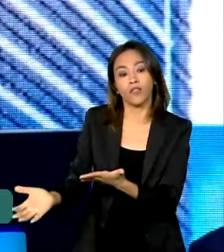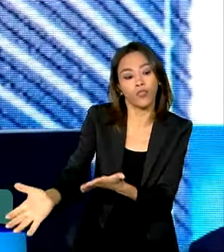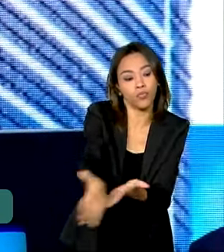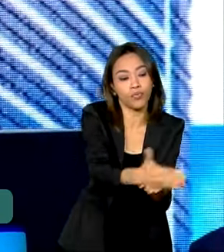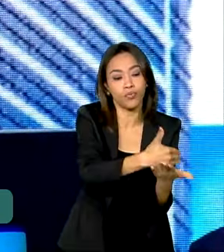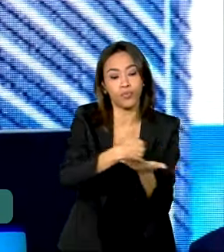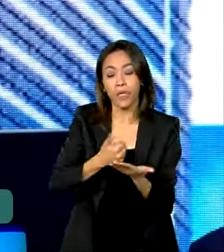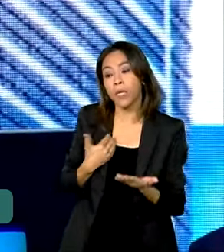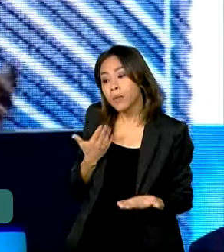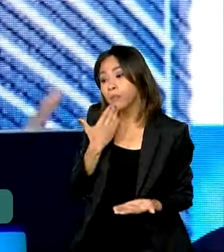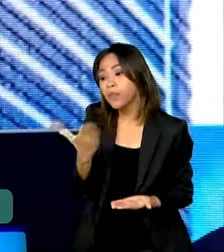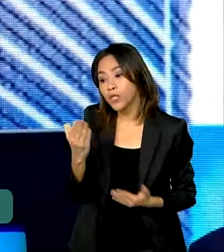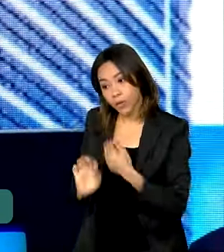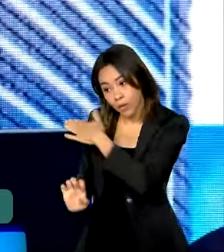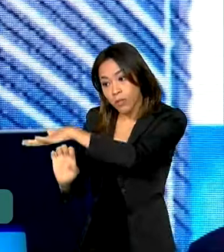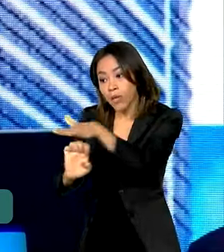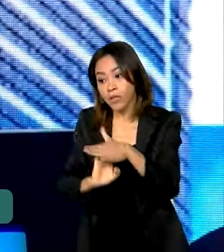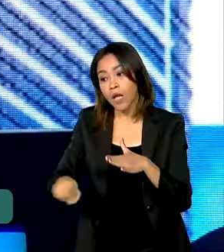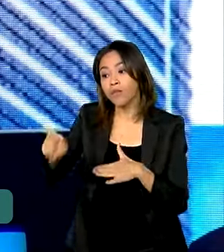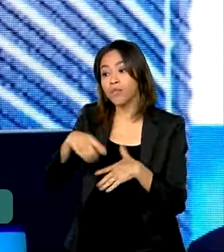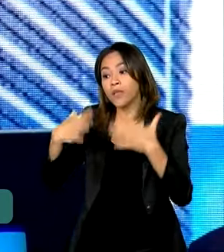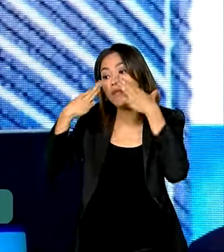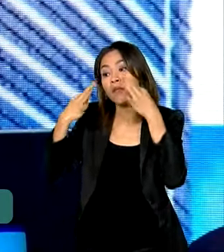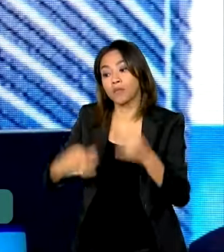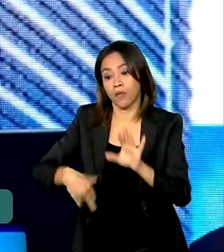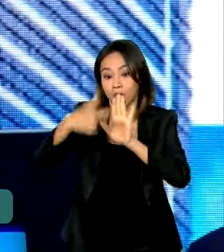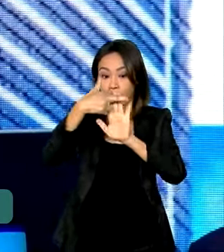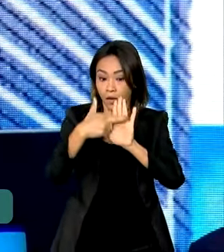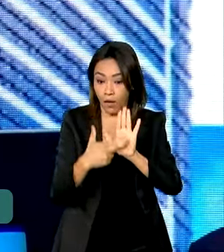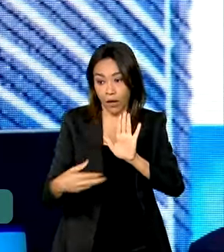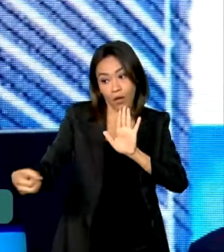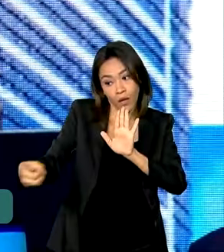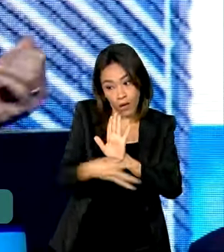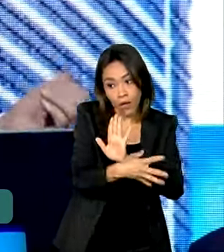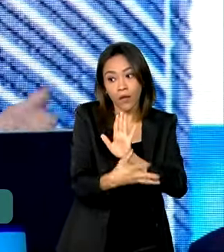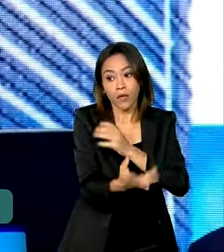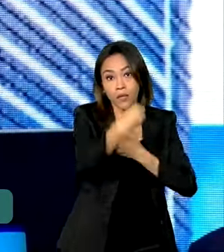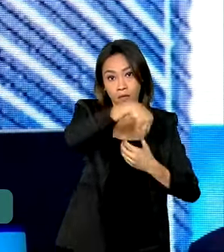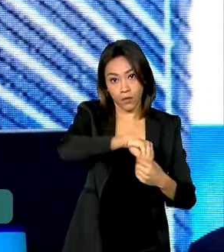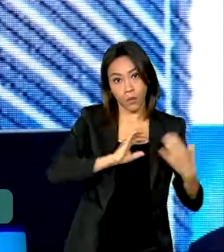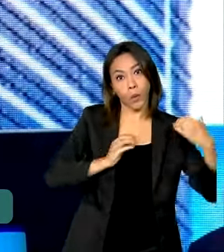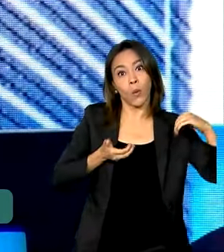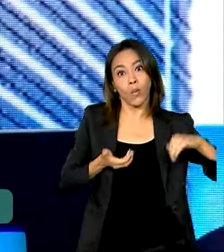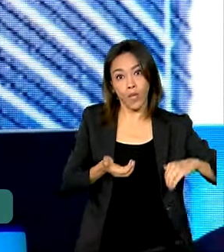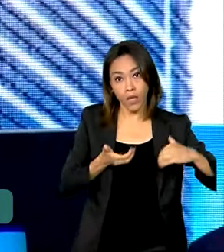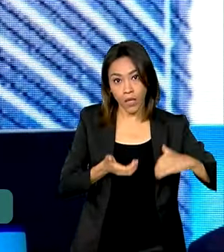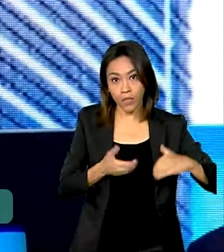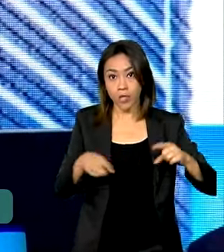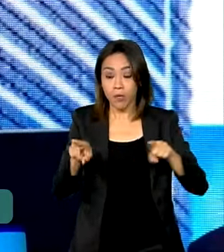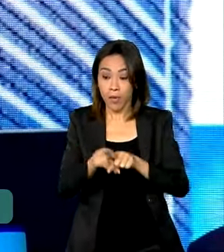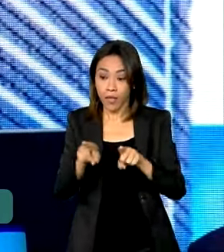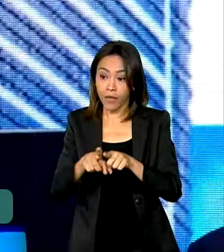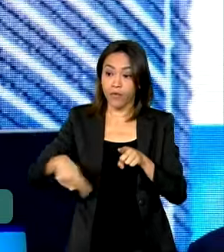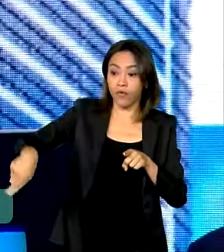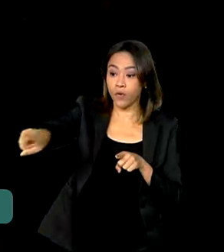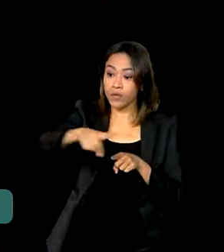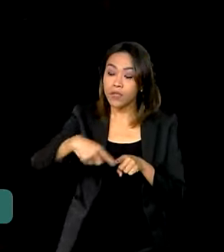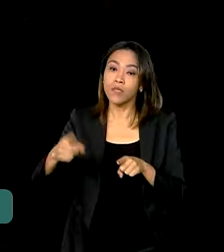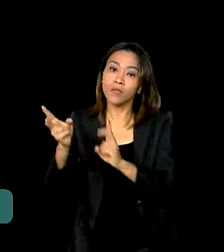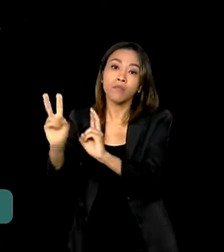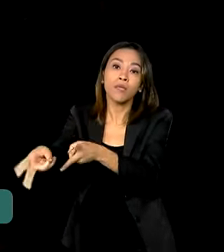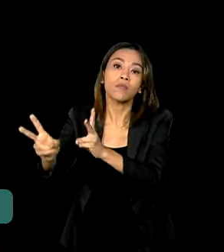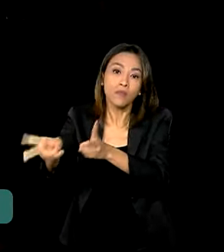empresários que estejam atentos à regulamentação da reforma no Congresso para que a desoneração da produção seja